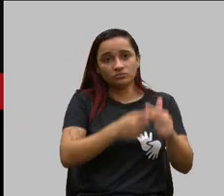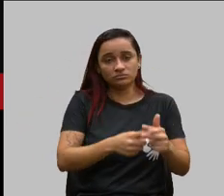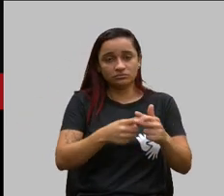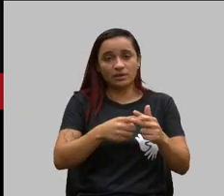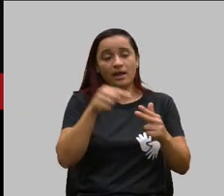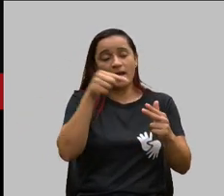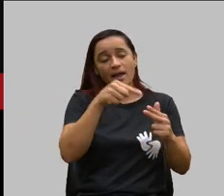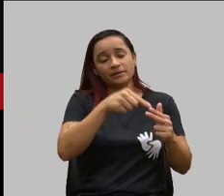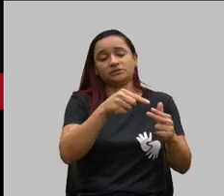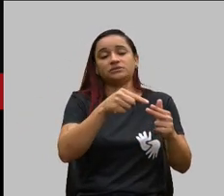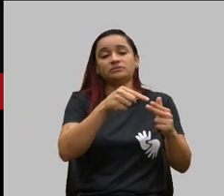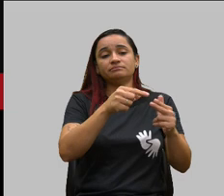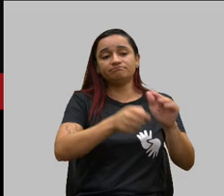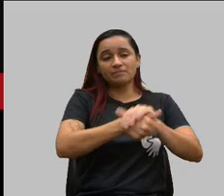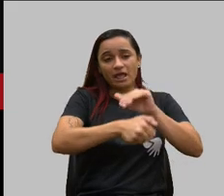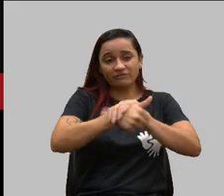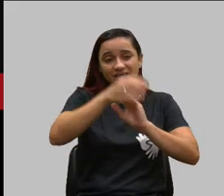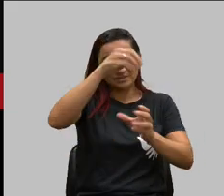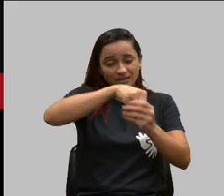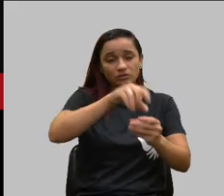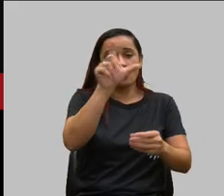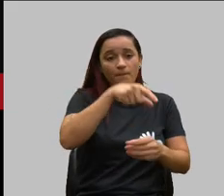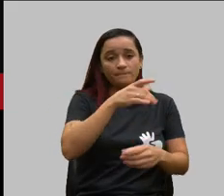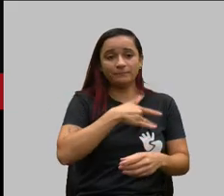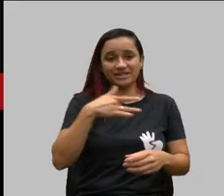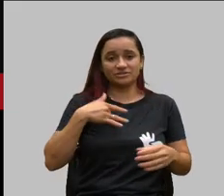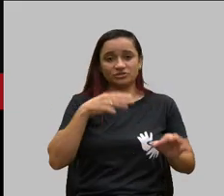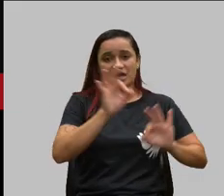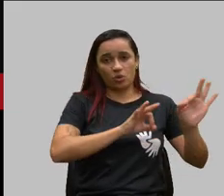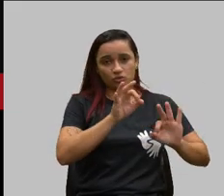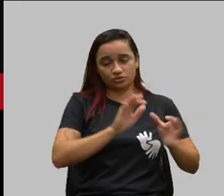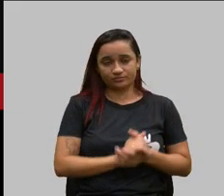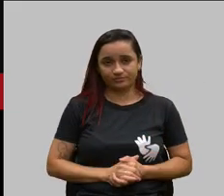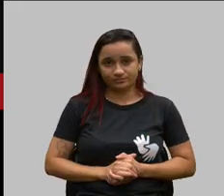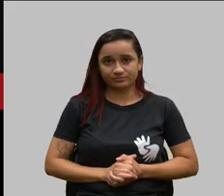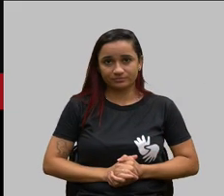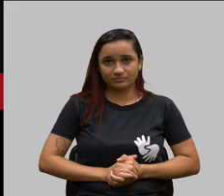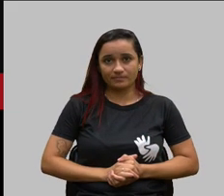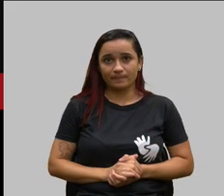no plano de saúde pode passar por favor